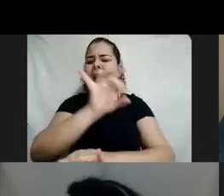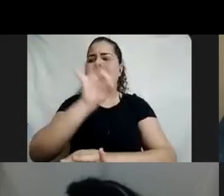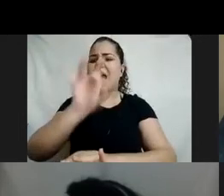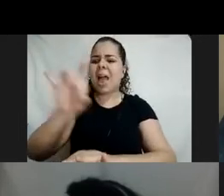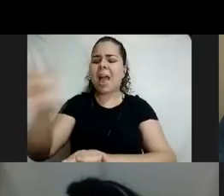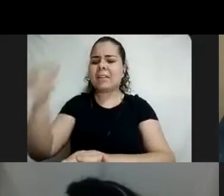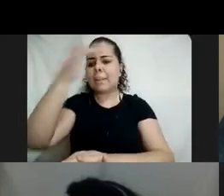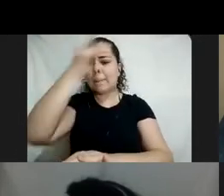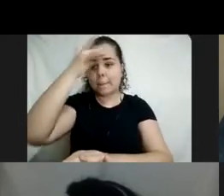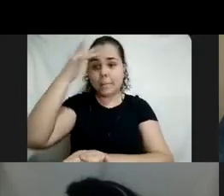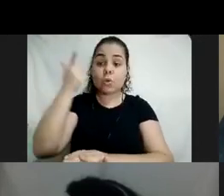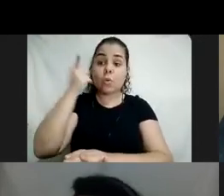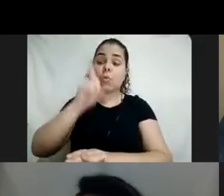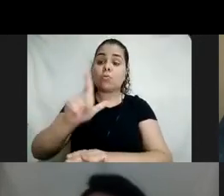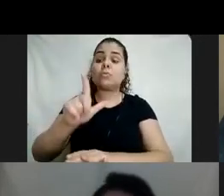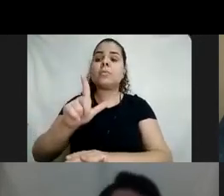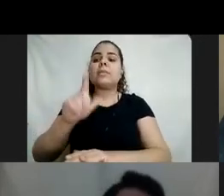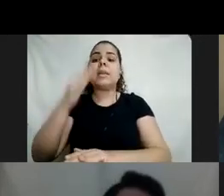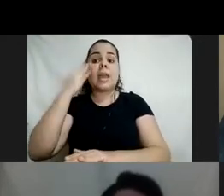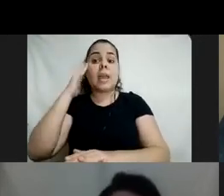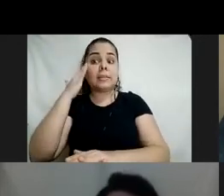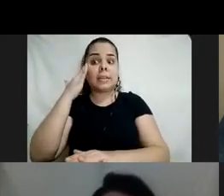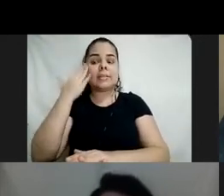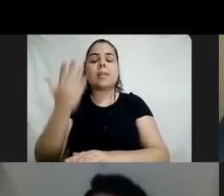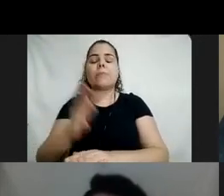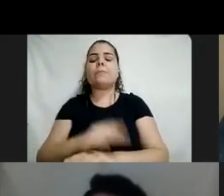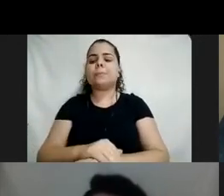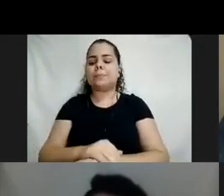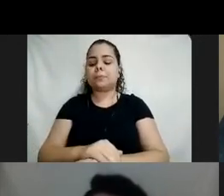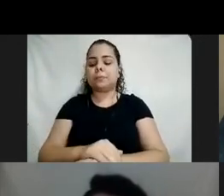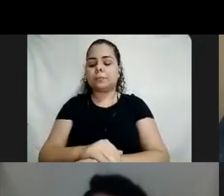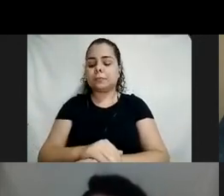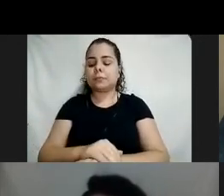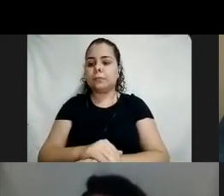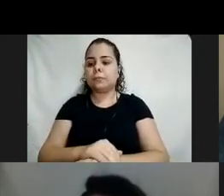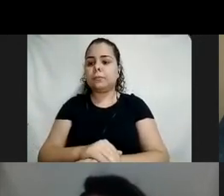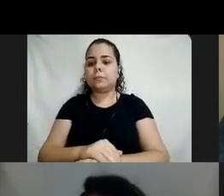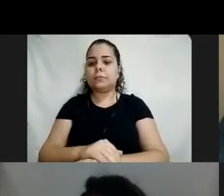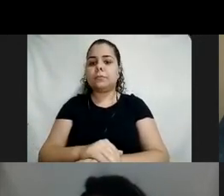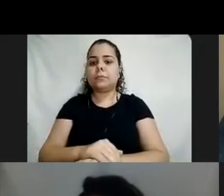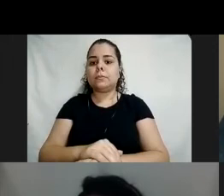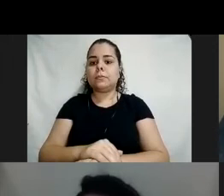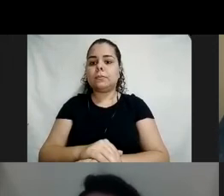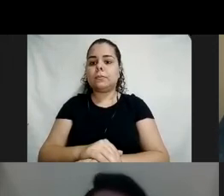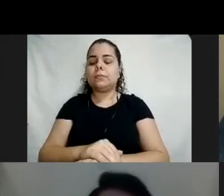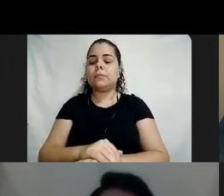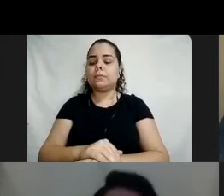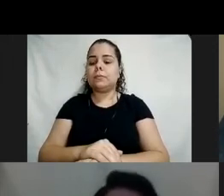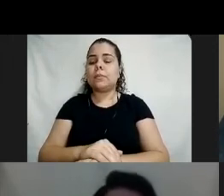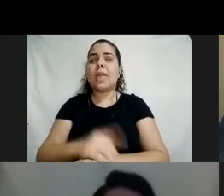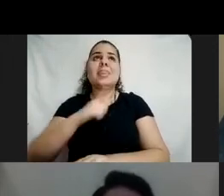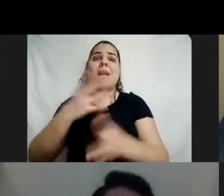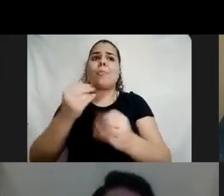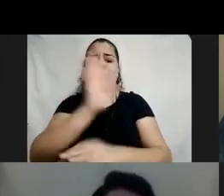aquelas que melhor favorecerem a sua compreensão das informações, né? Tem muitas crianças, por exemplo, com